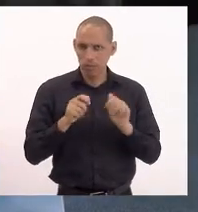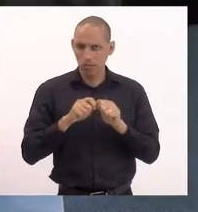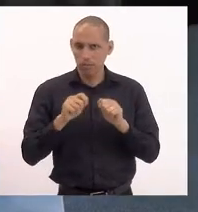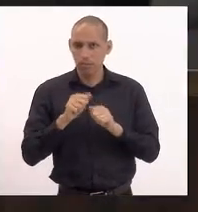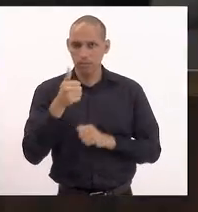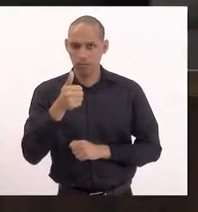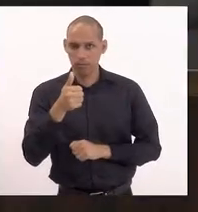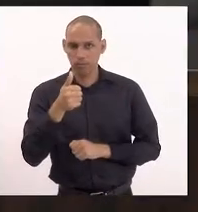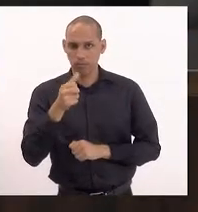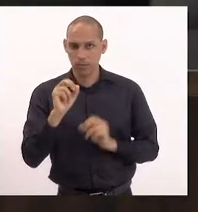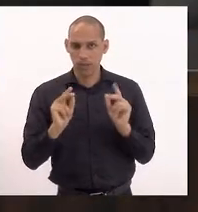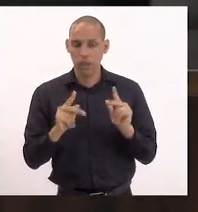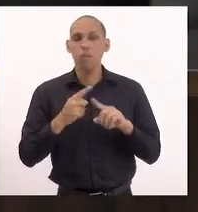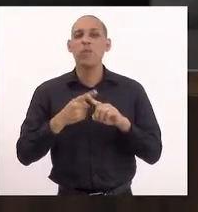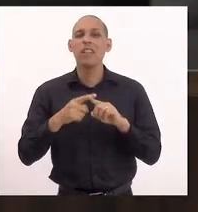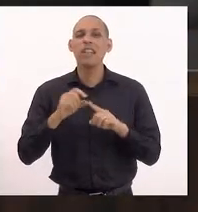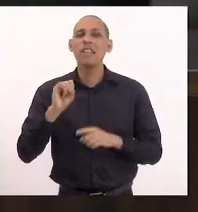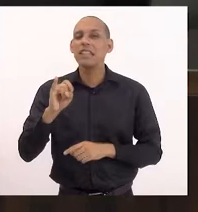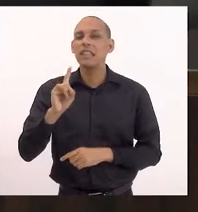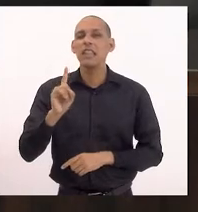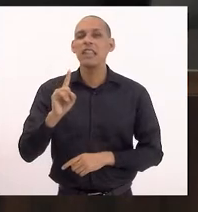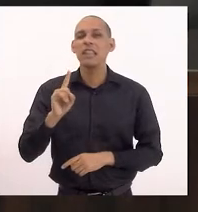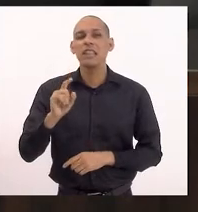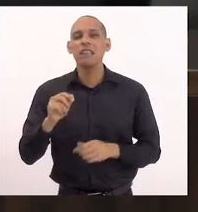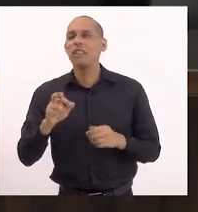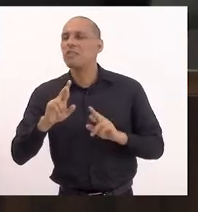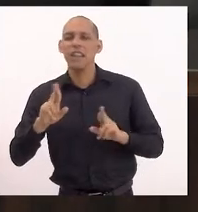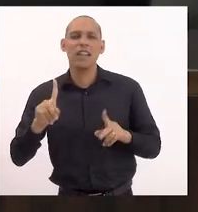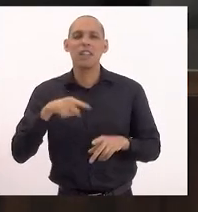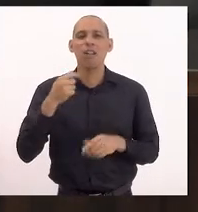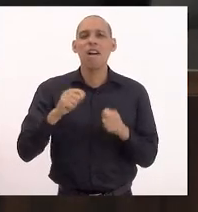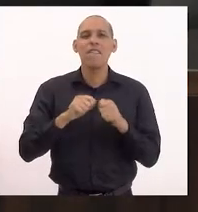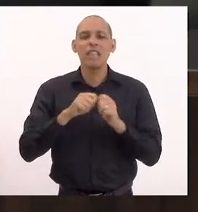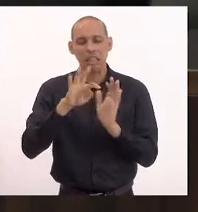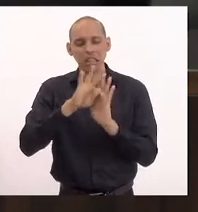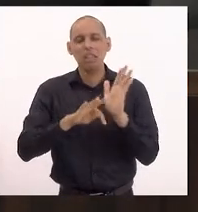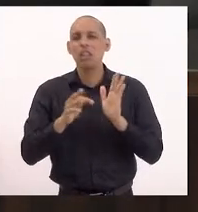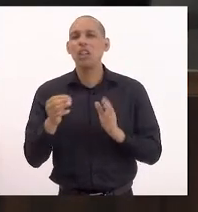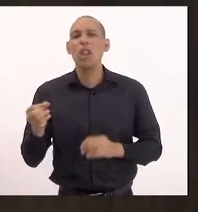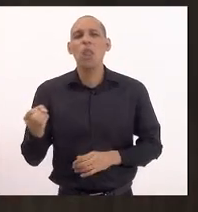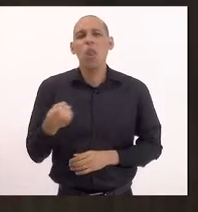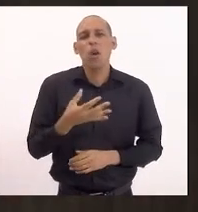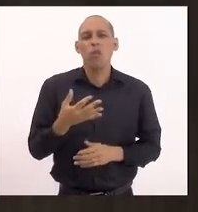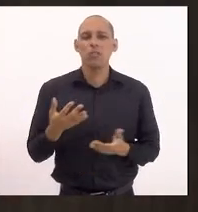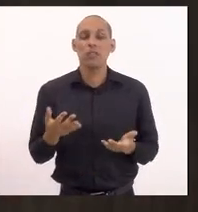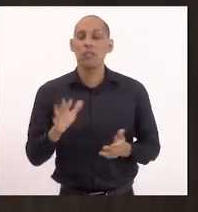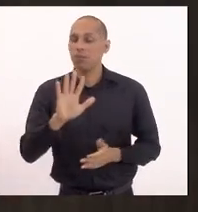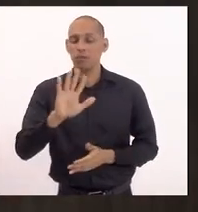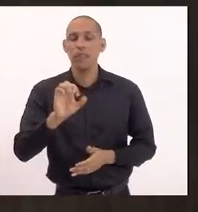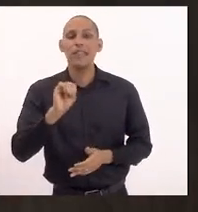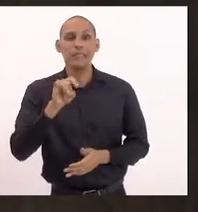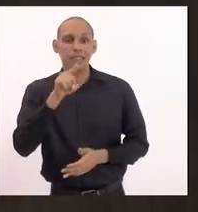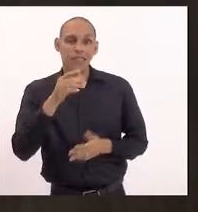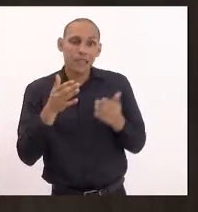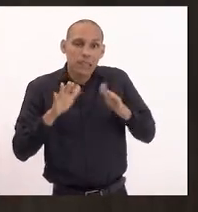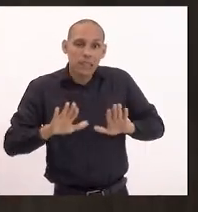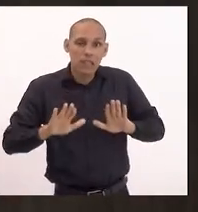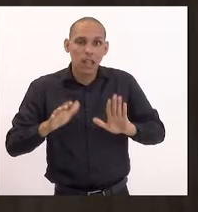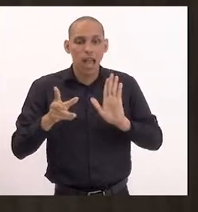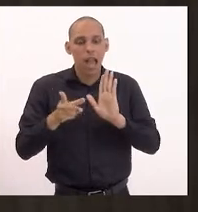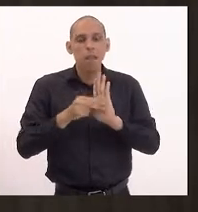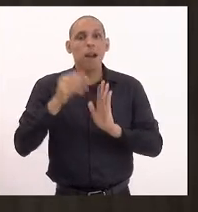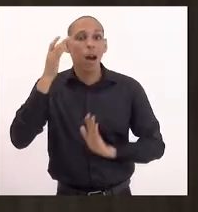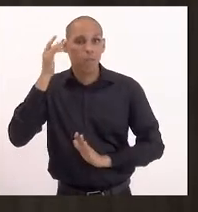Porque senão vai ter que fazer um outro texto e voltar um projeto novo. se o senhor deixasse para emendar até amanhã,